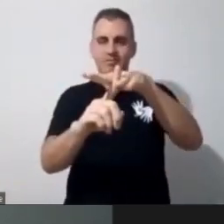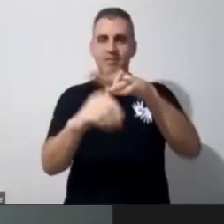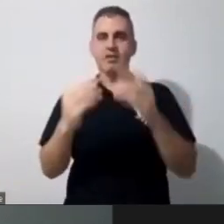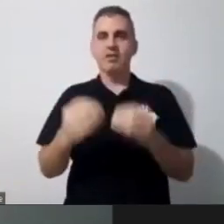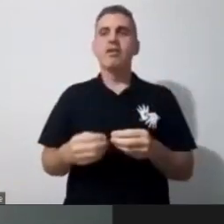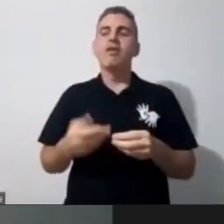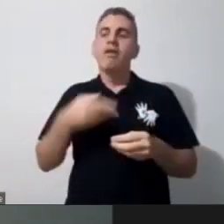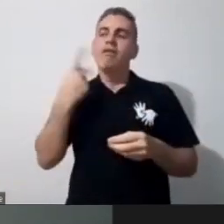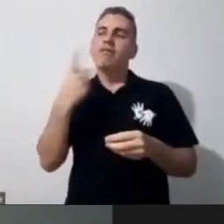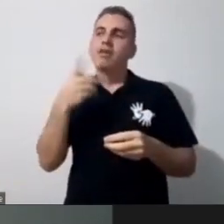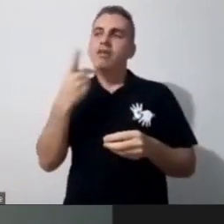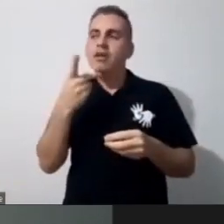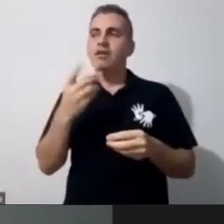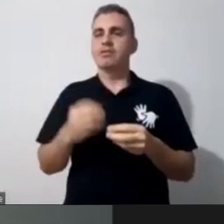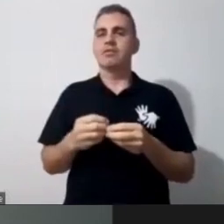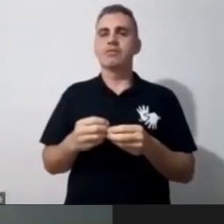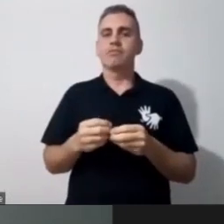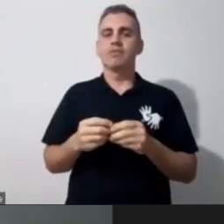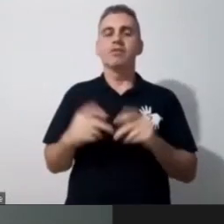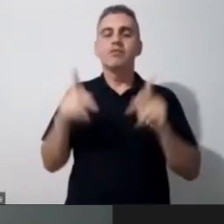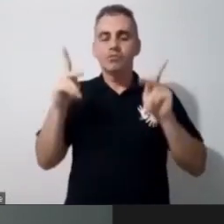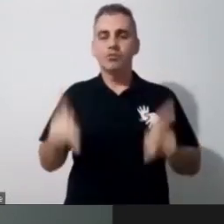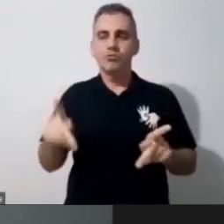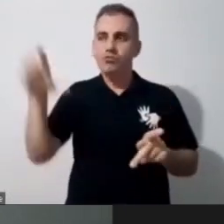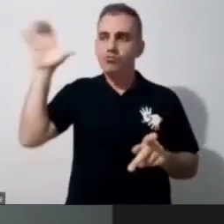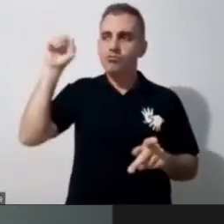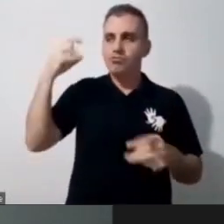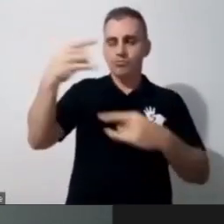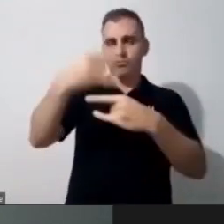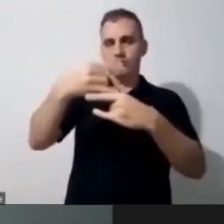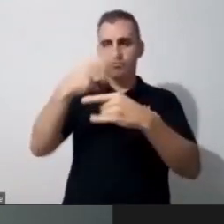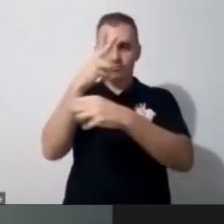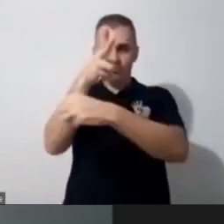pro público que tá nos escutando e falassem um pouquinho, assim,